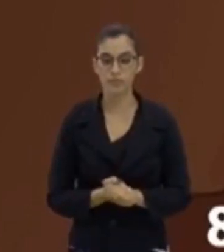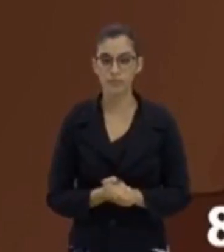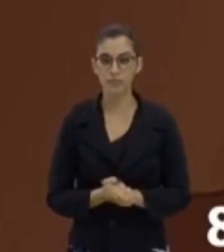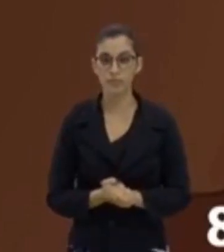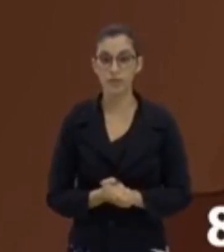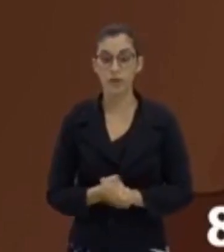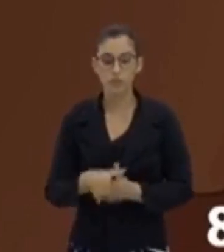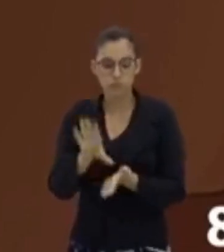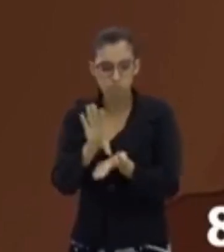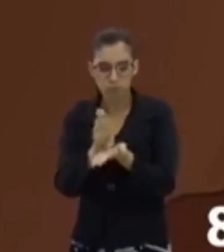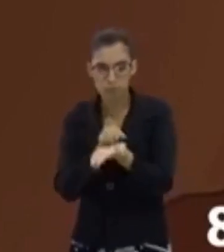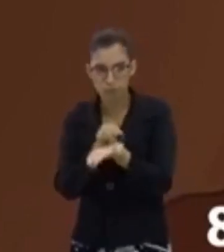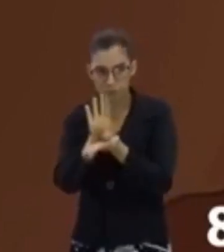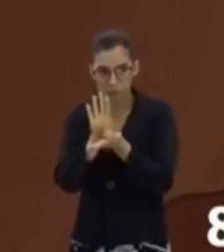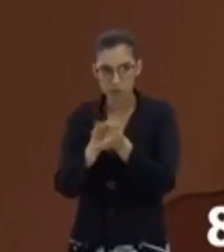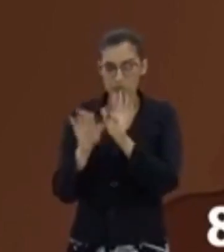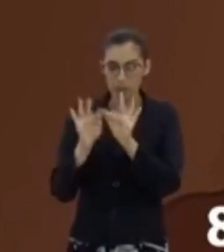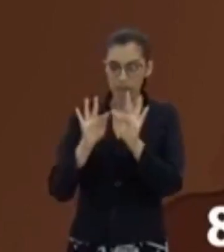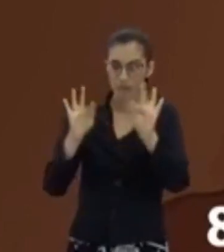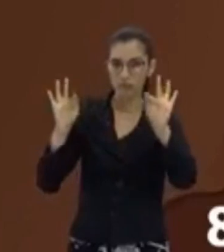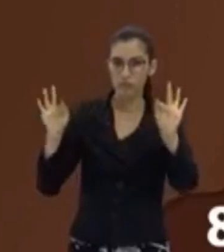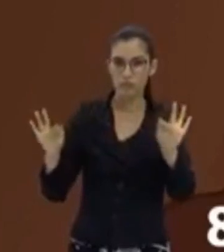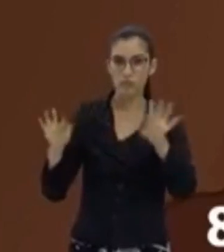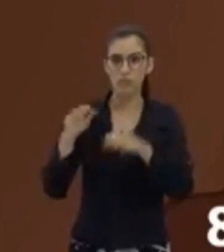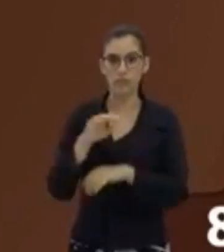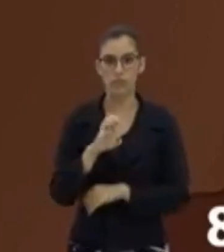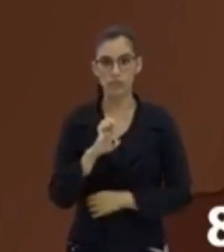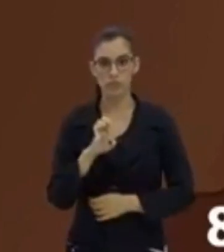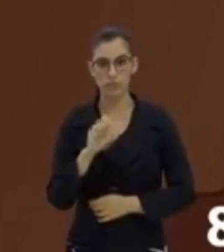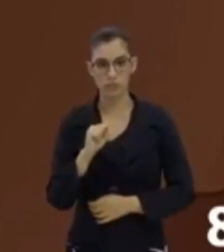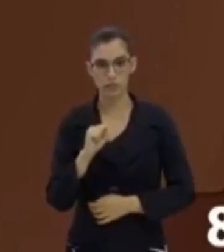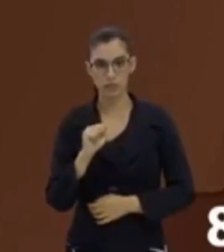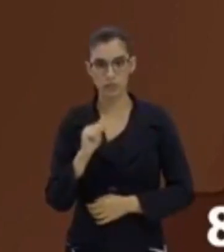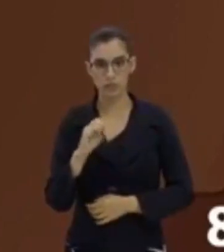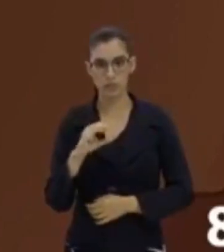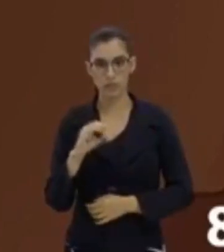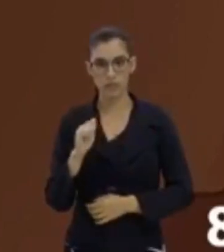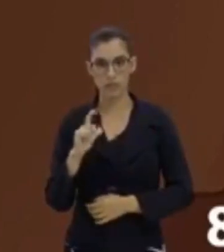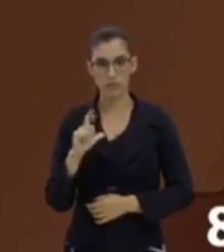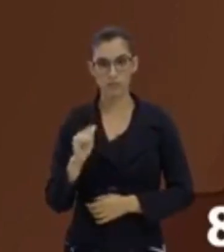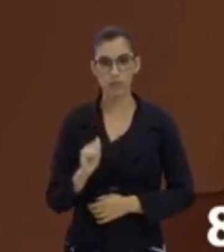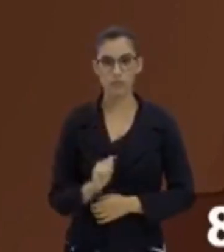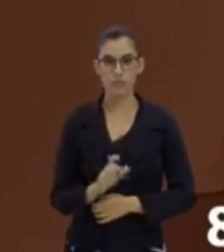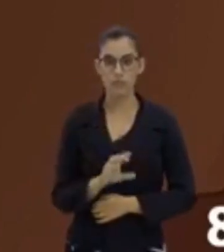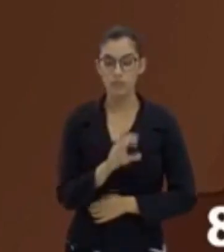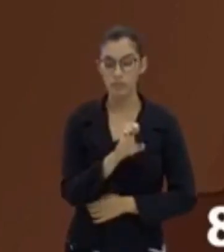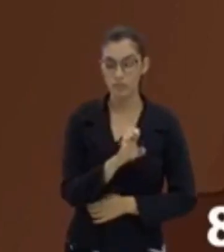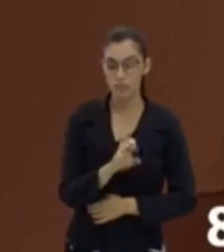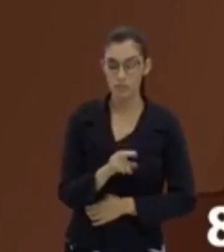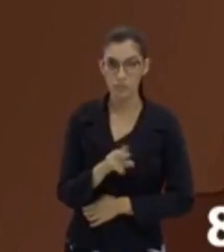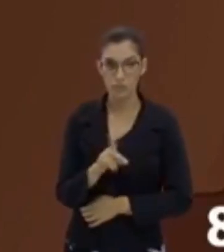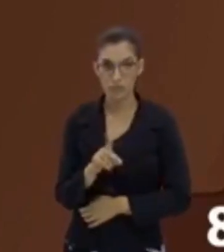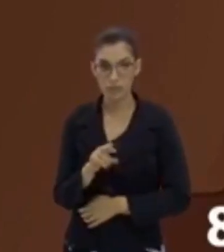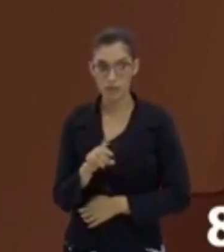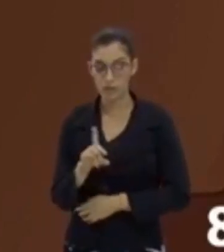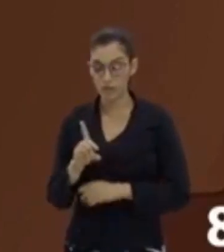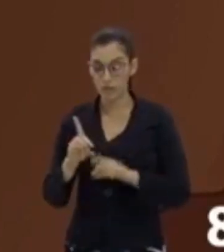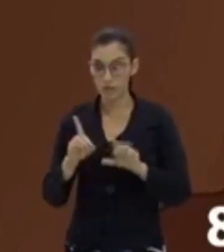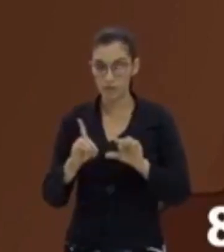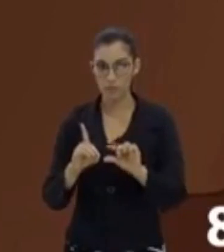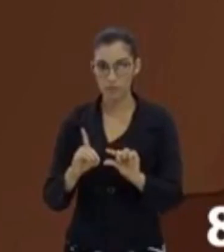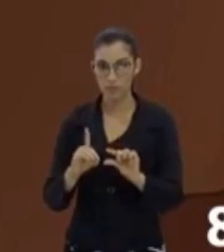anota aí. A fórmula da escala é E é igual ao Dzinho, que significa a distância